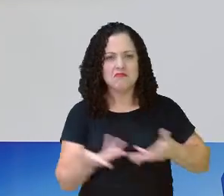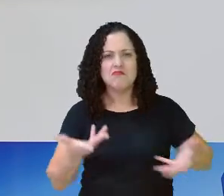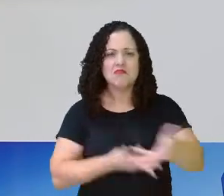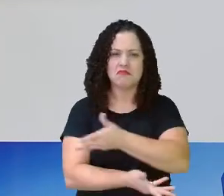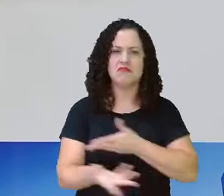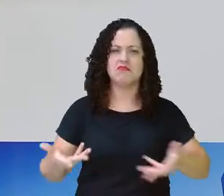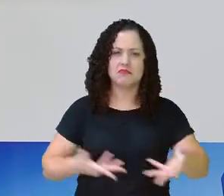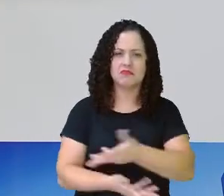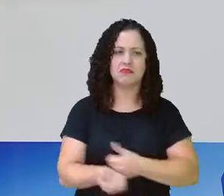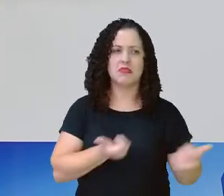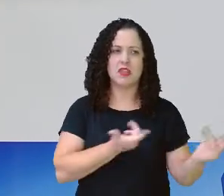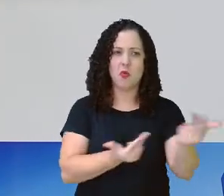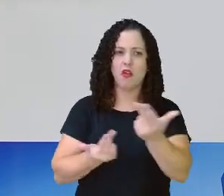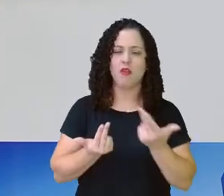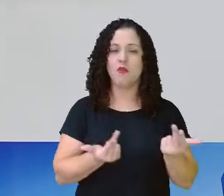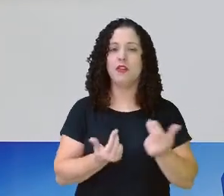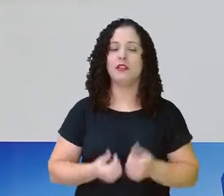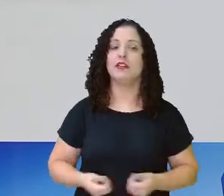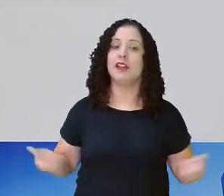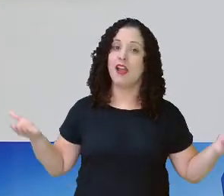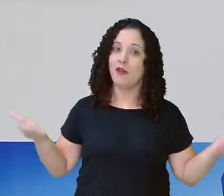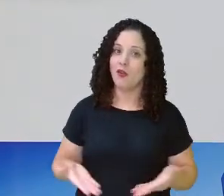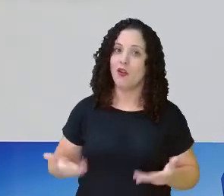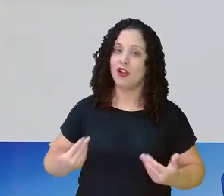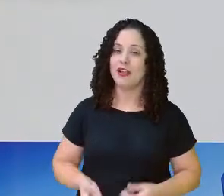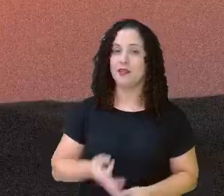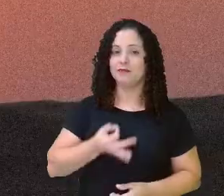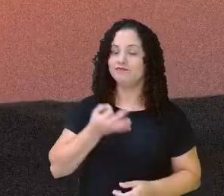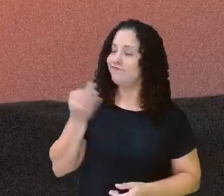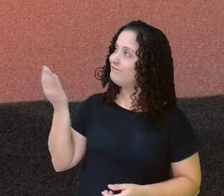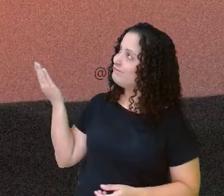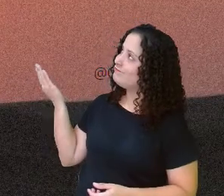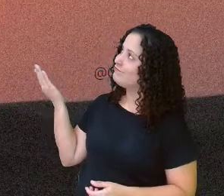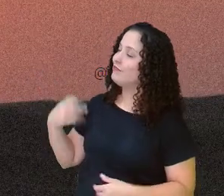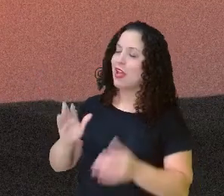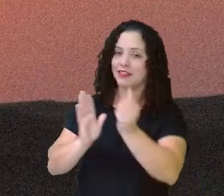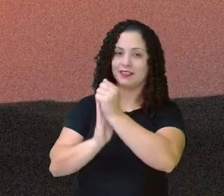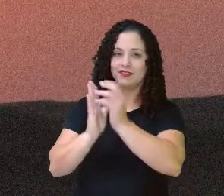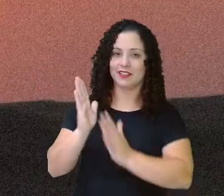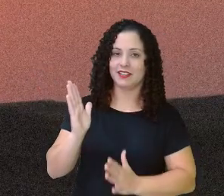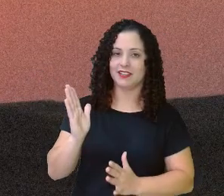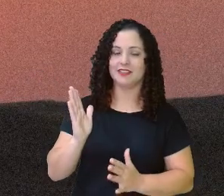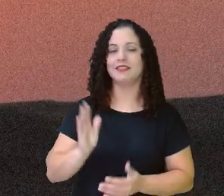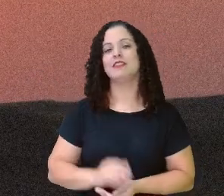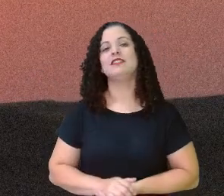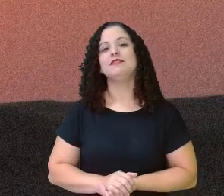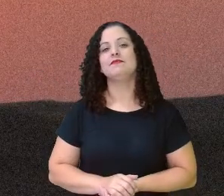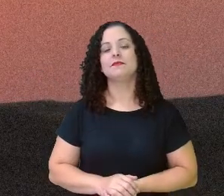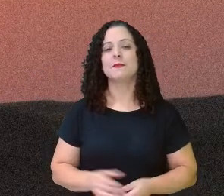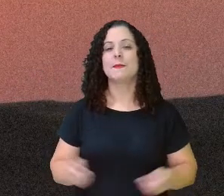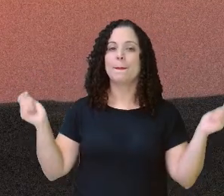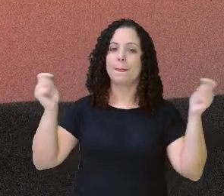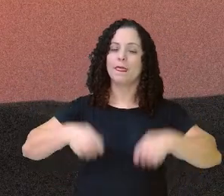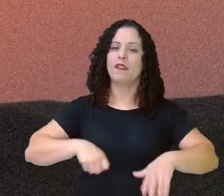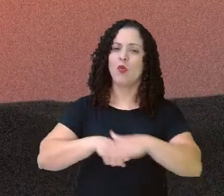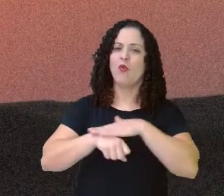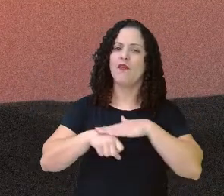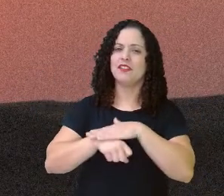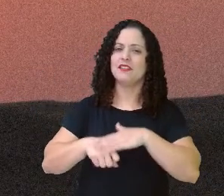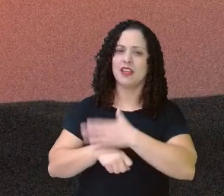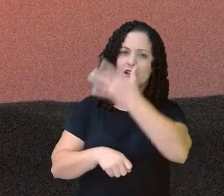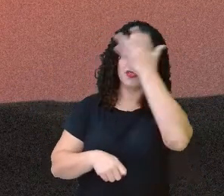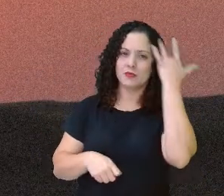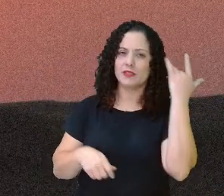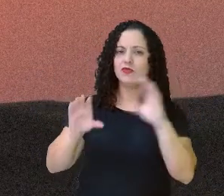tá? E aí, eu deixo para vocês essa sugestão de atividade, tá, gente? Vocês podem conversar com as pessoas mais